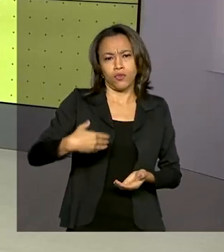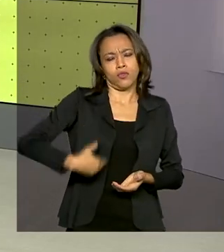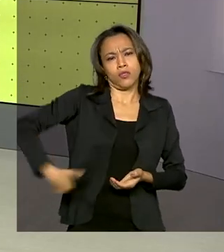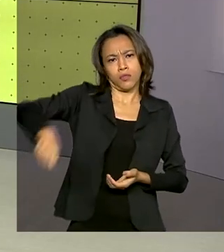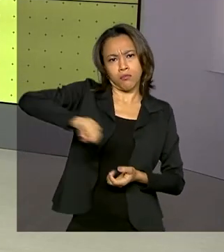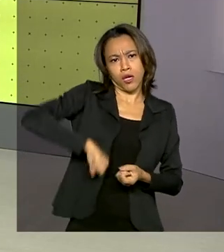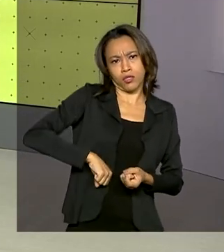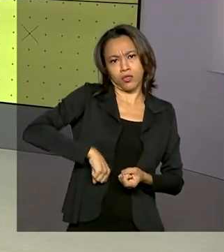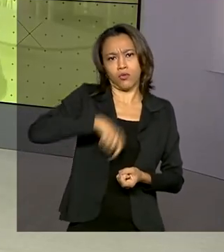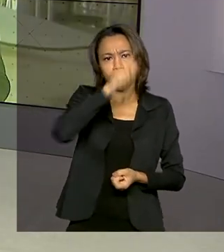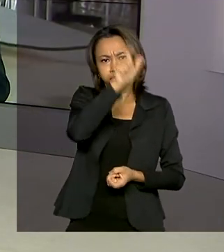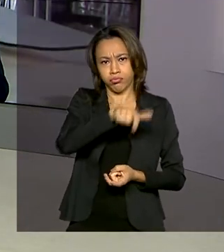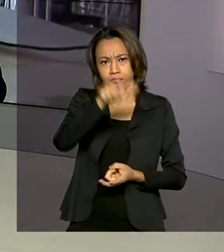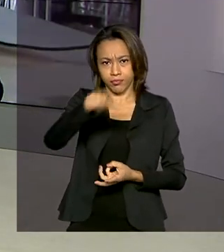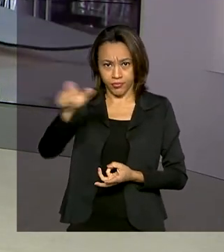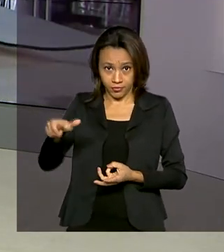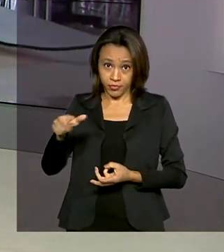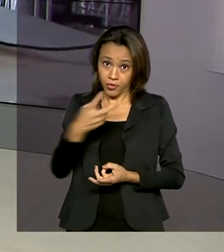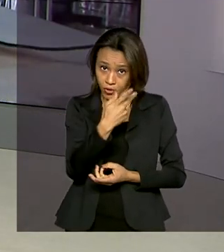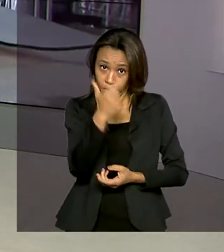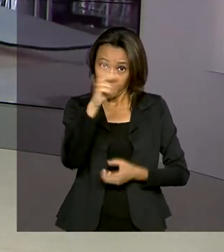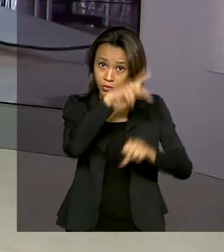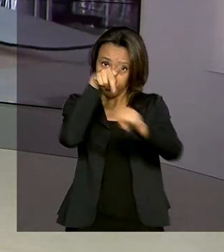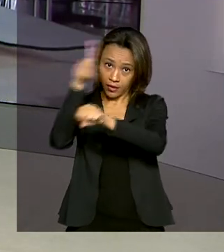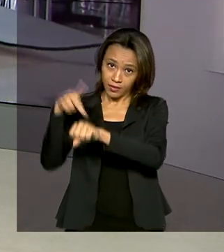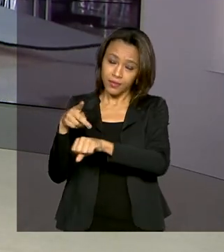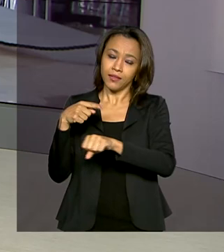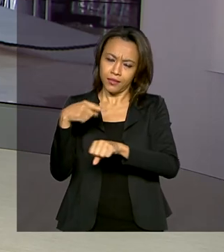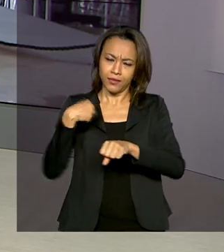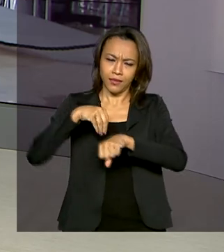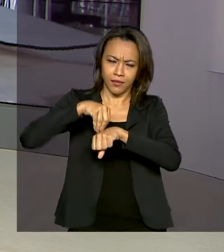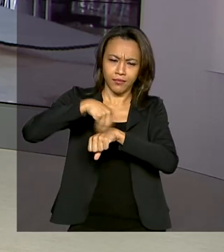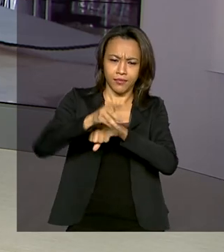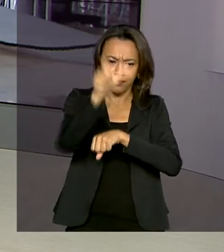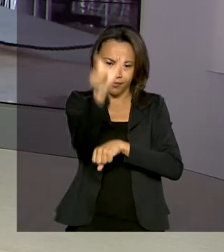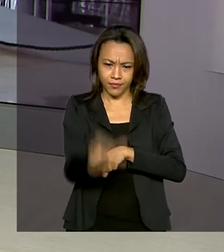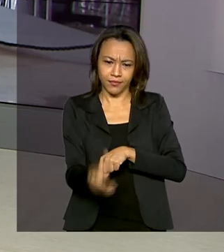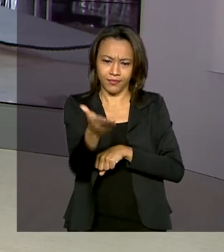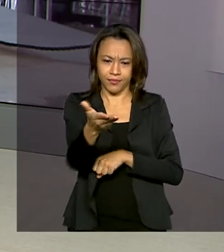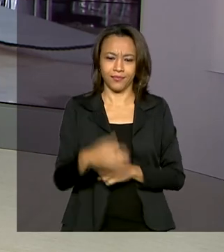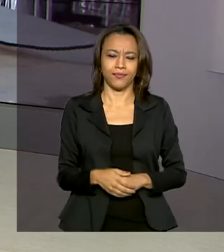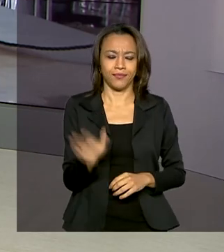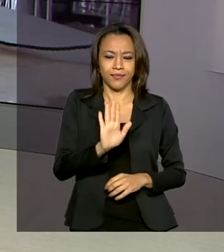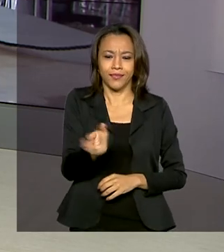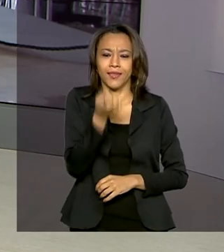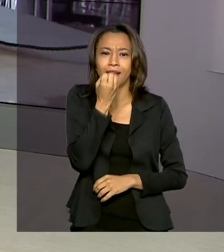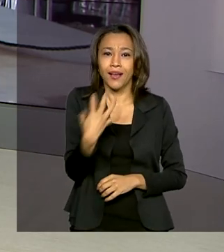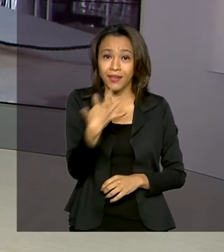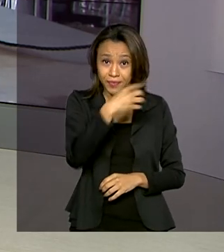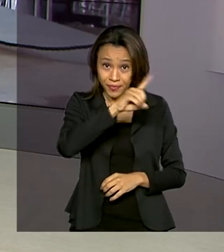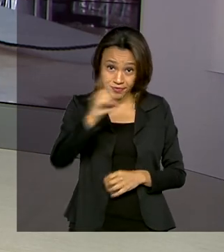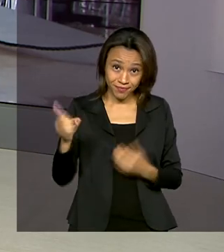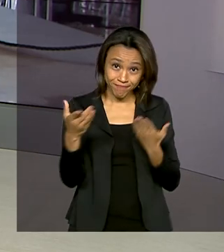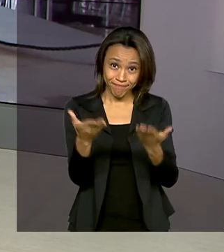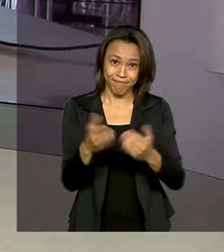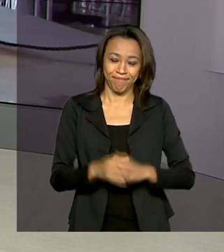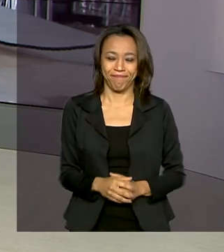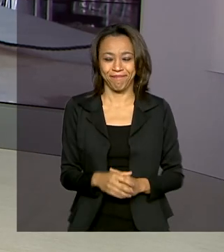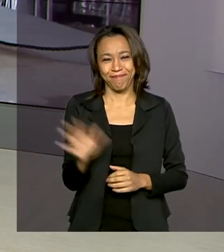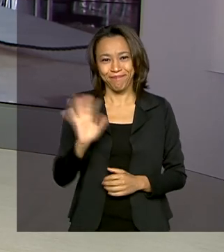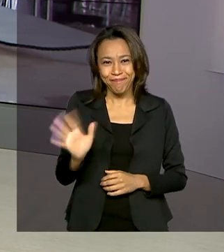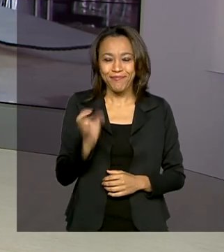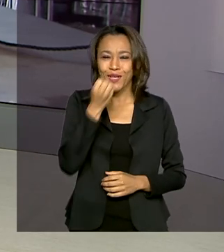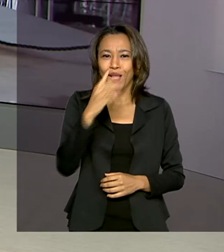então ao Palácio do Planalto. O repórter Glauco de Queiroz tem as informações para a gente. Olá Glauco, bom dia para você. Olá Roberto,